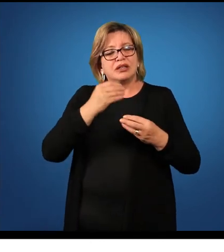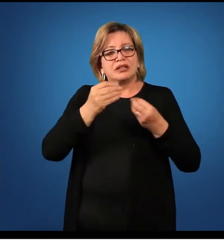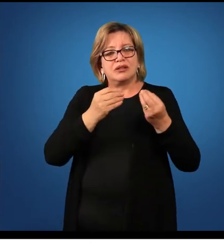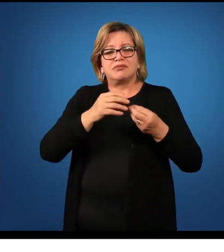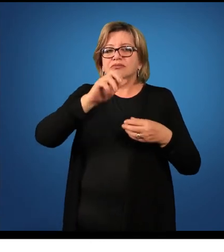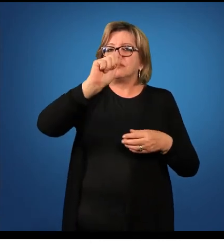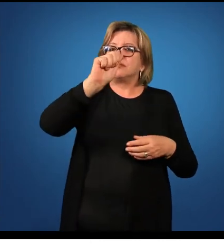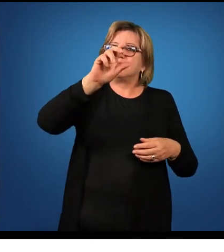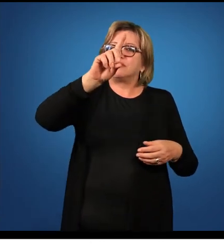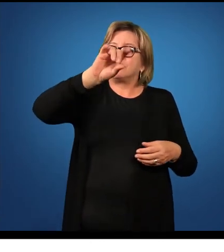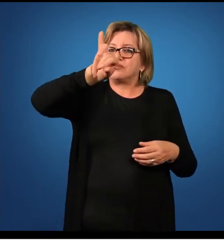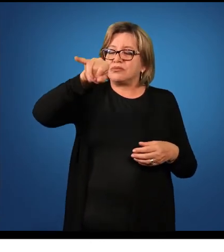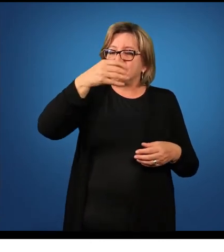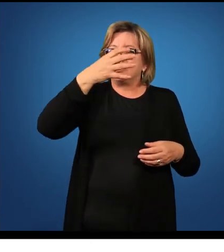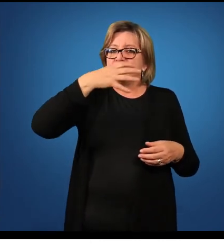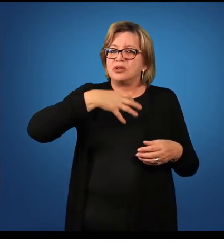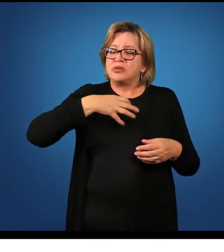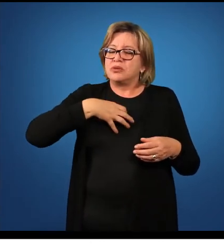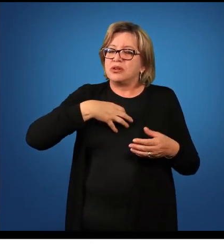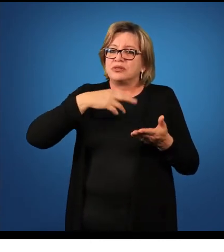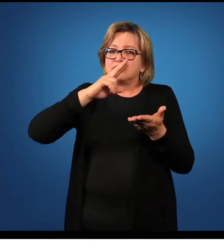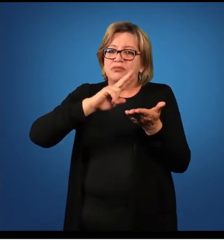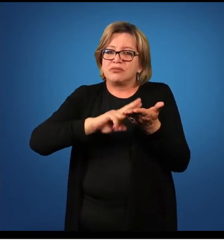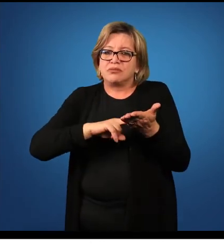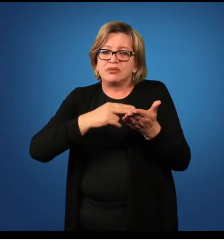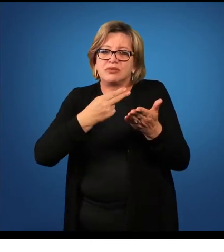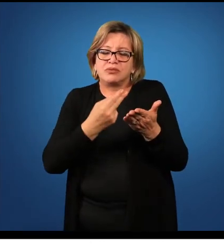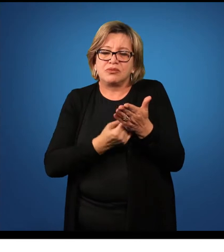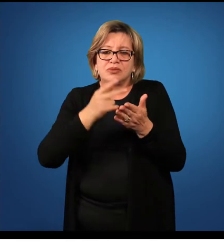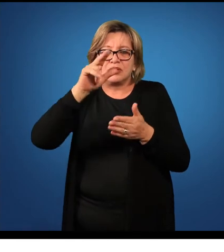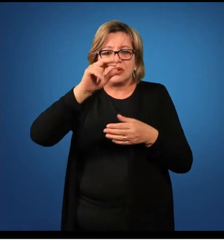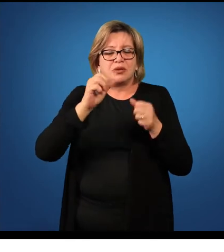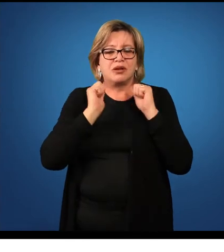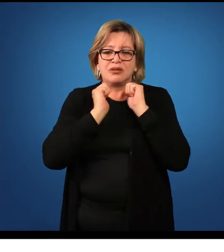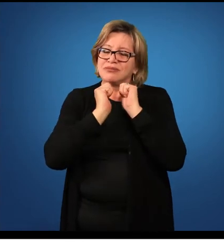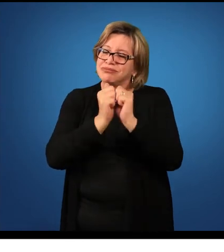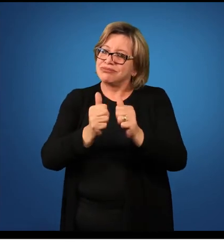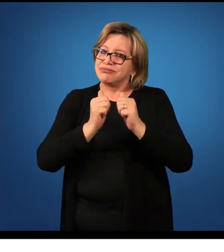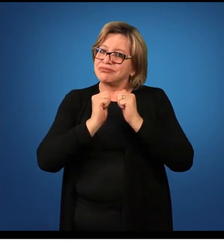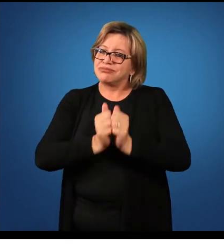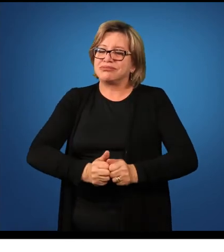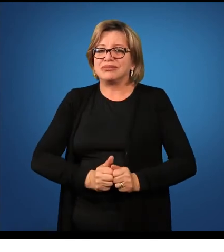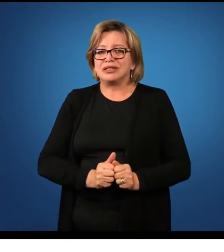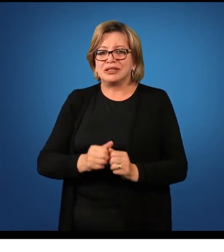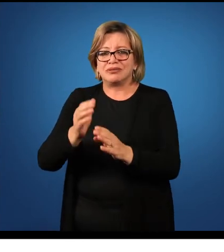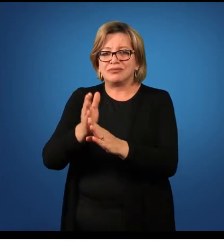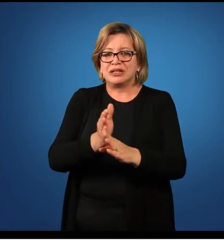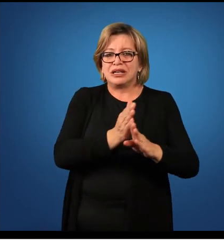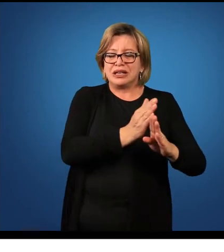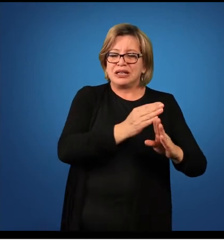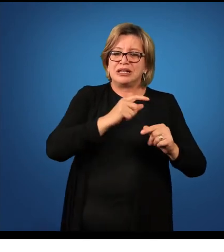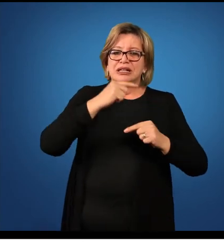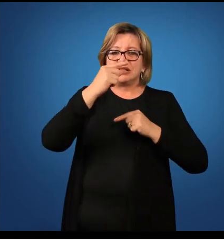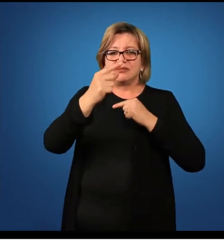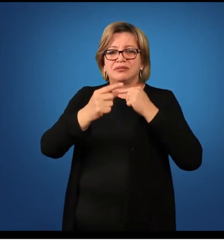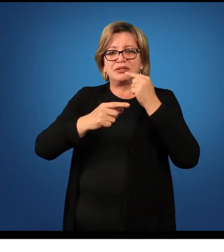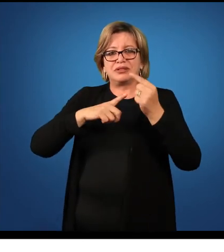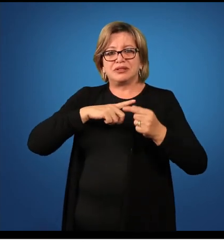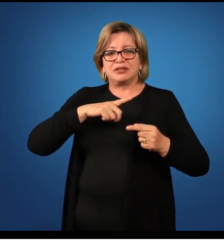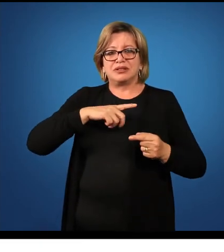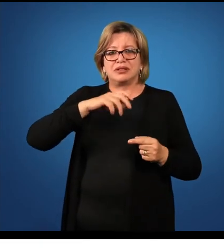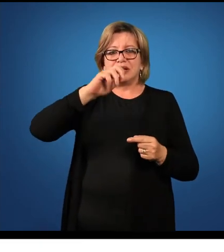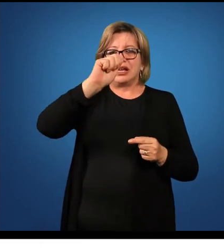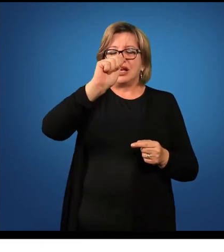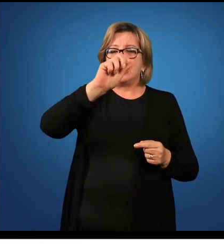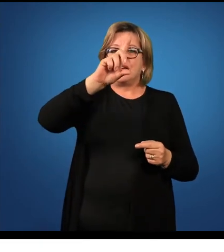modo traduz-se igualzinho ao de companhia. Na sequência, nós temos o adjunto adverbial de